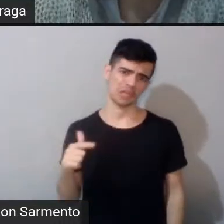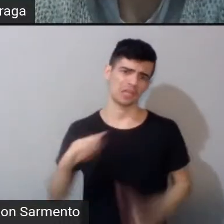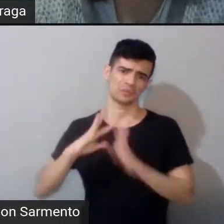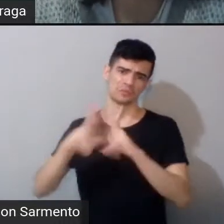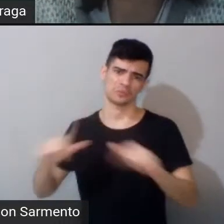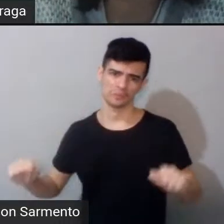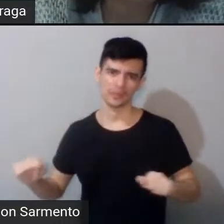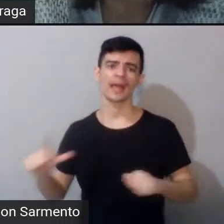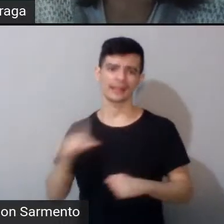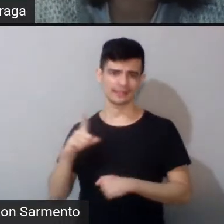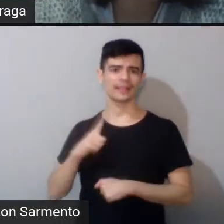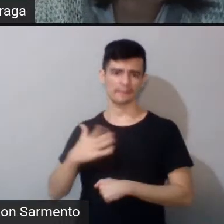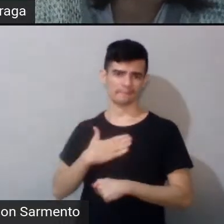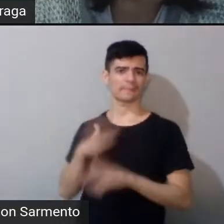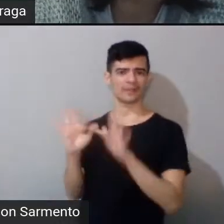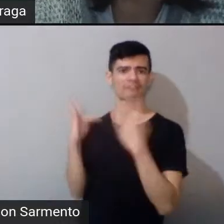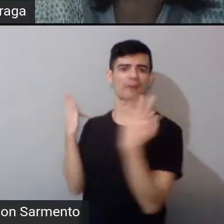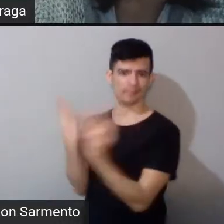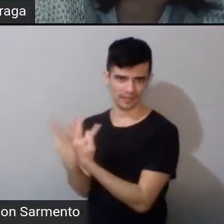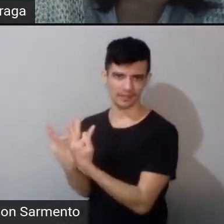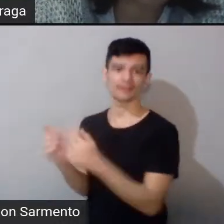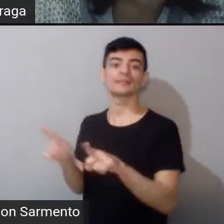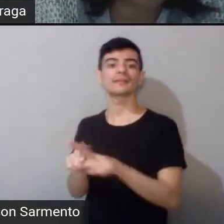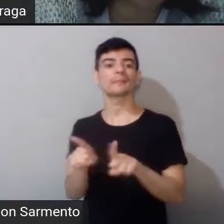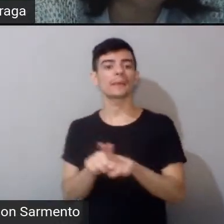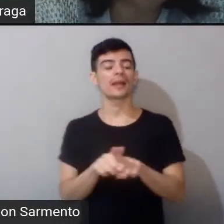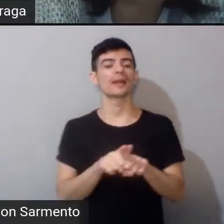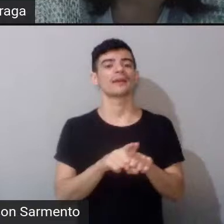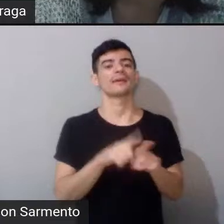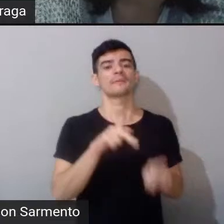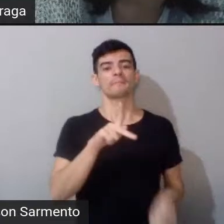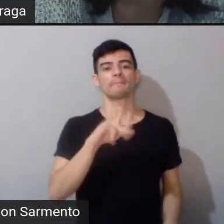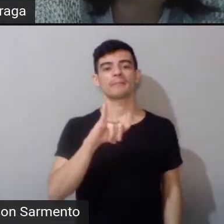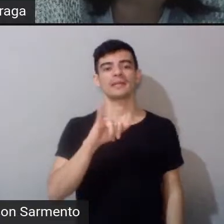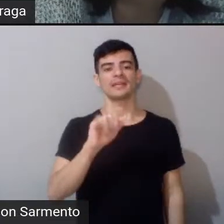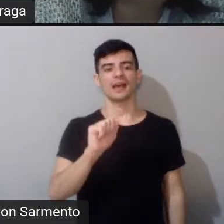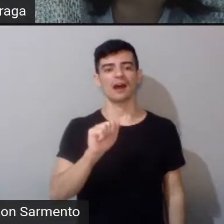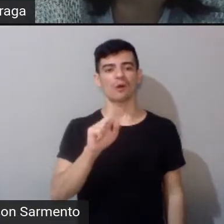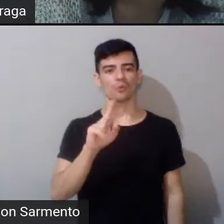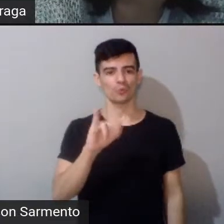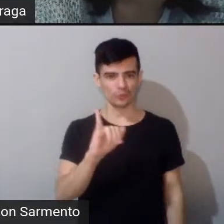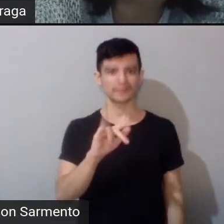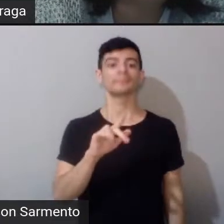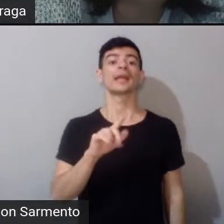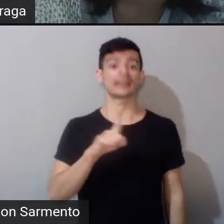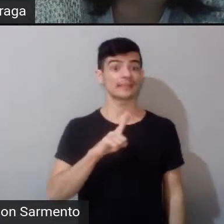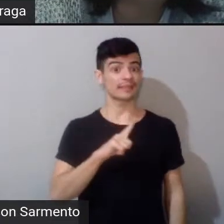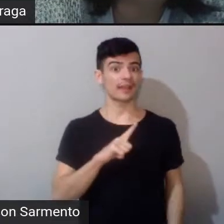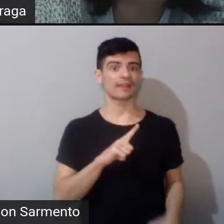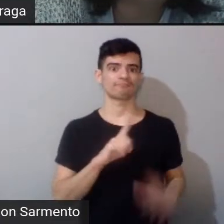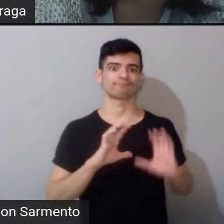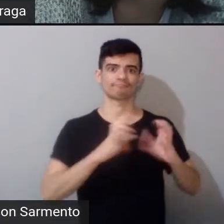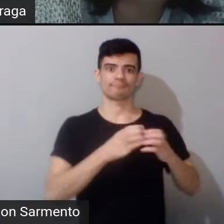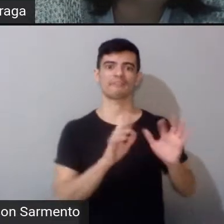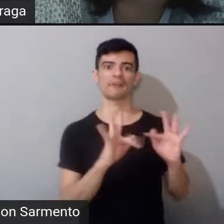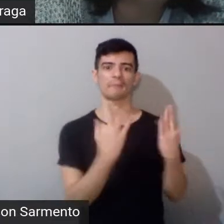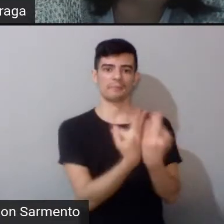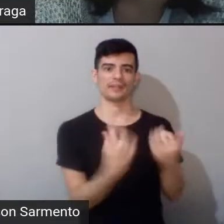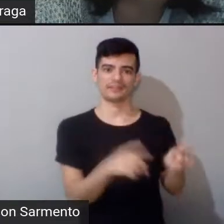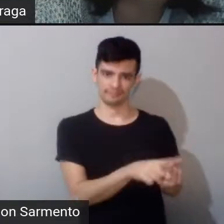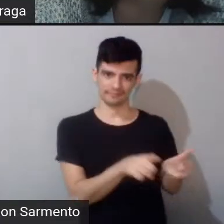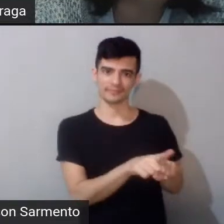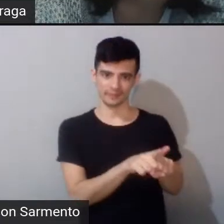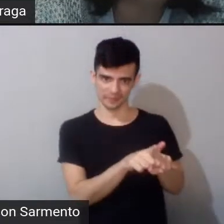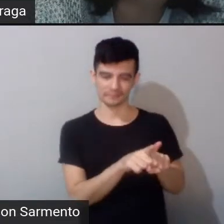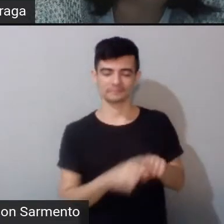no Piauí, da região ali de fronteira entre Ceará e Piauí, São Benedito, Carnaubau, que é na Serra da Ibiapaba.